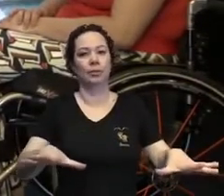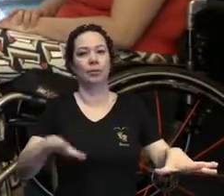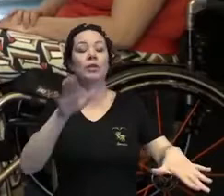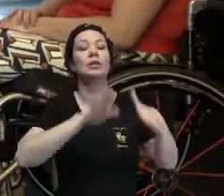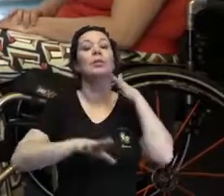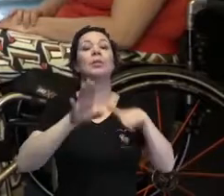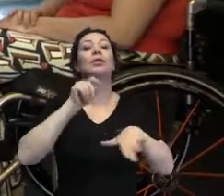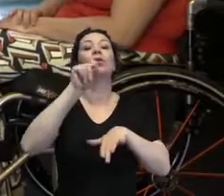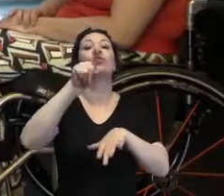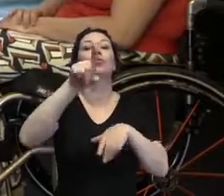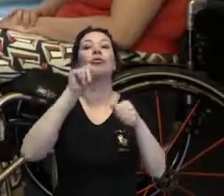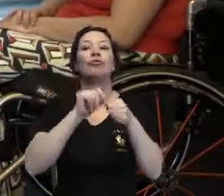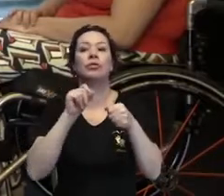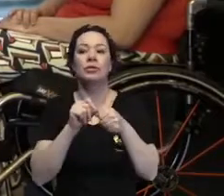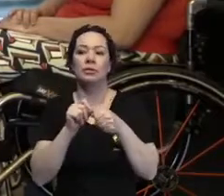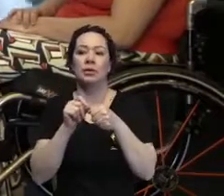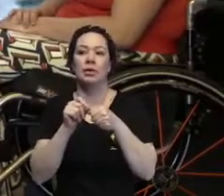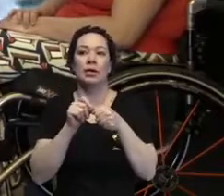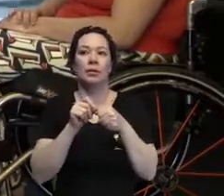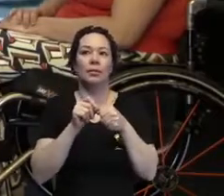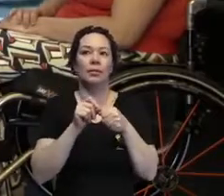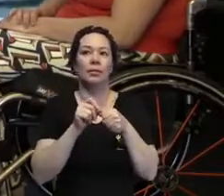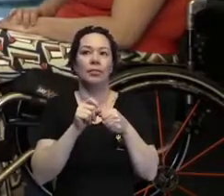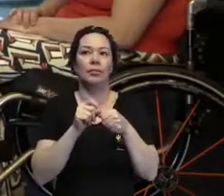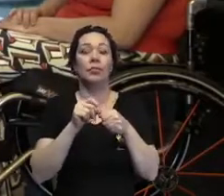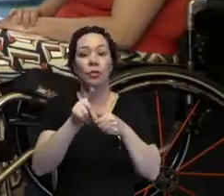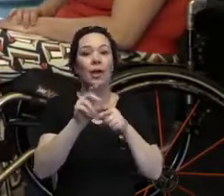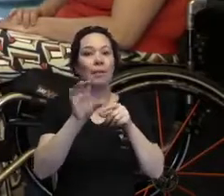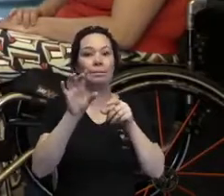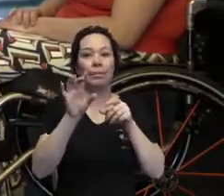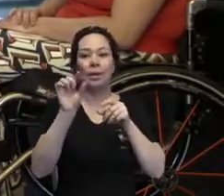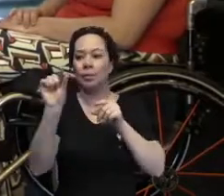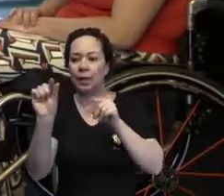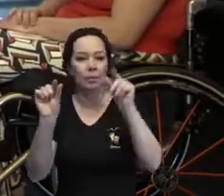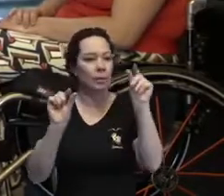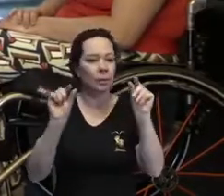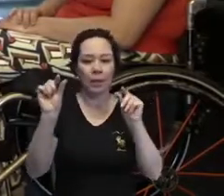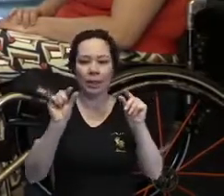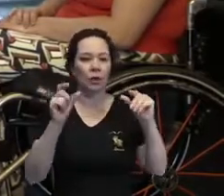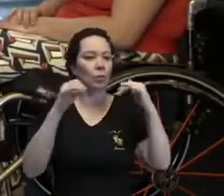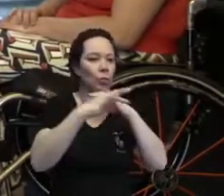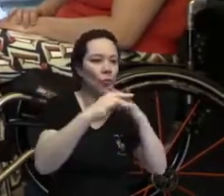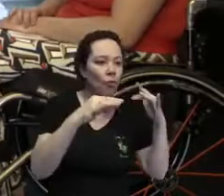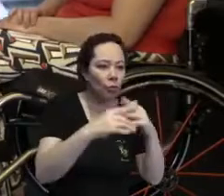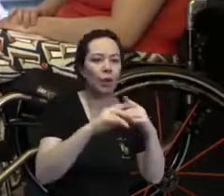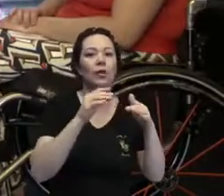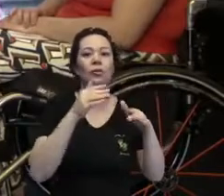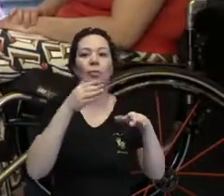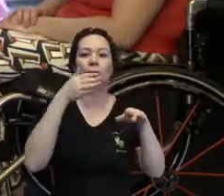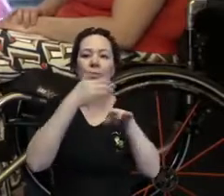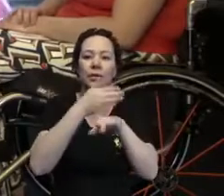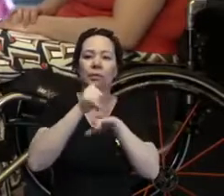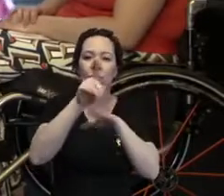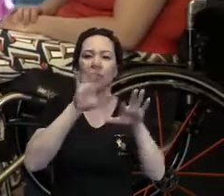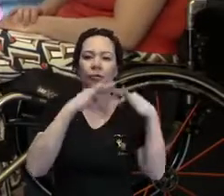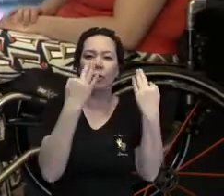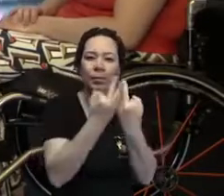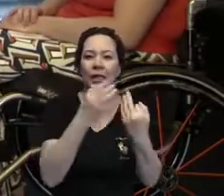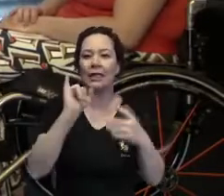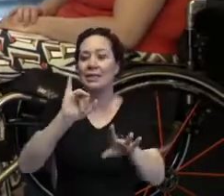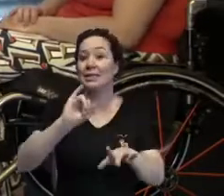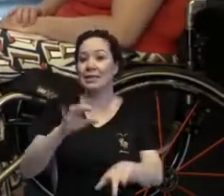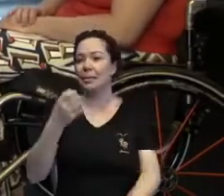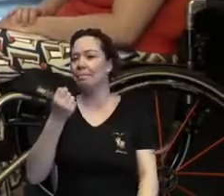reverberando. Então, assim, é desses pequenos movimentos, é de estar na sua família e retrimir uma piada